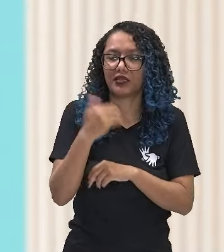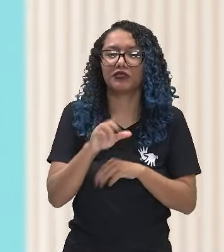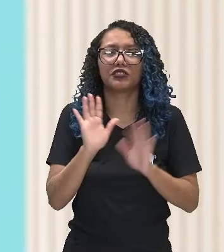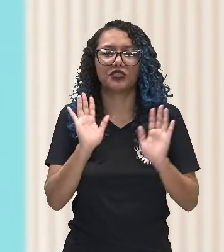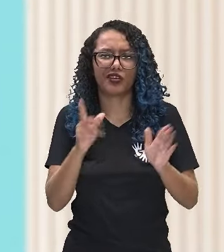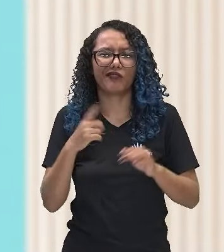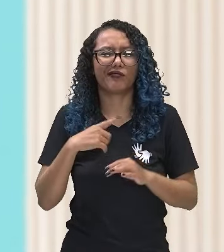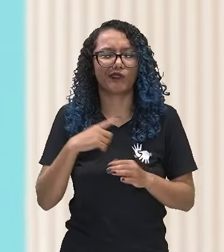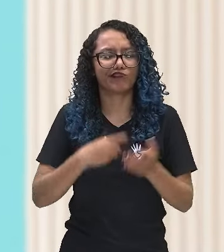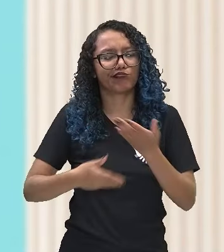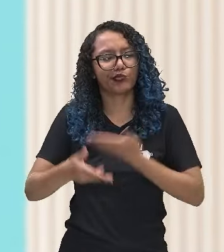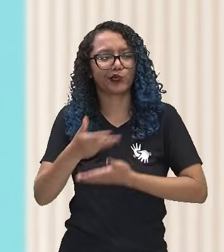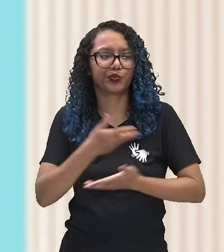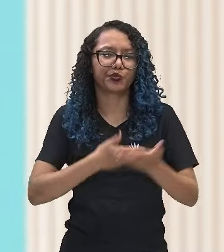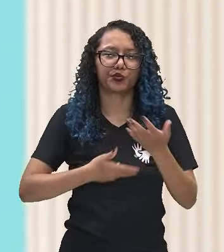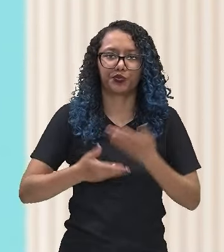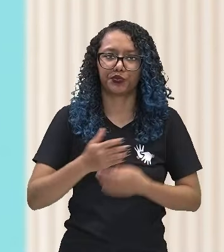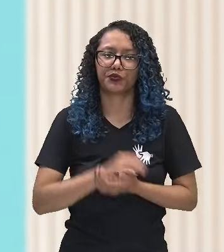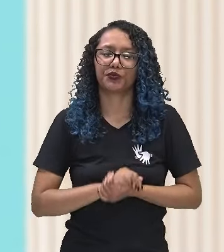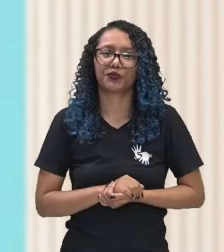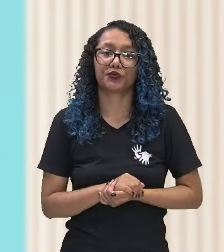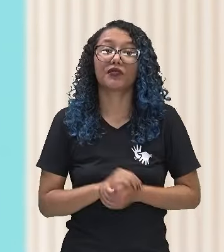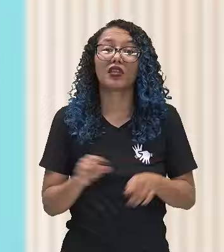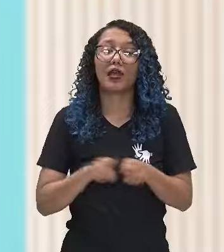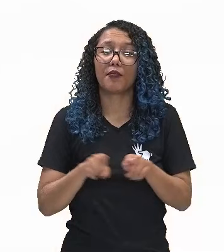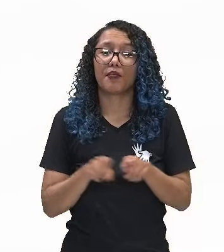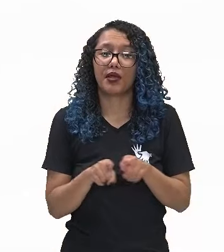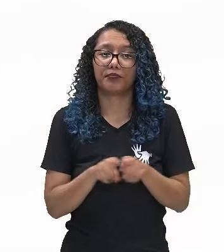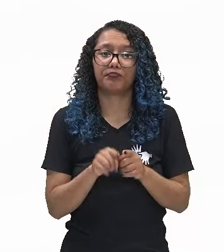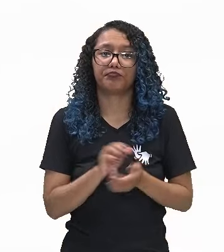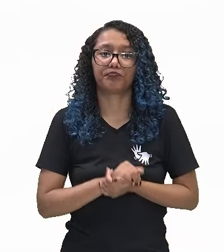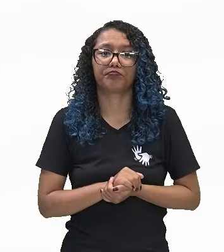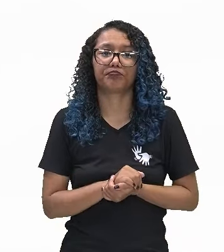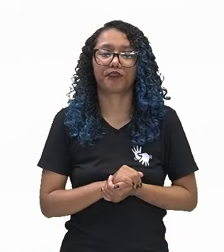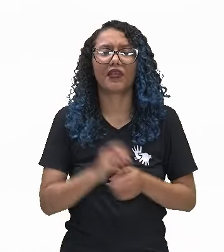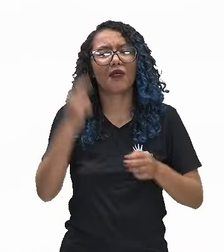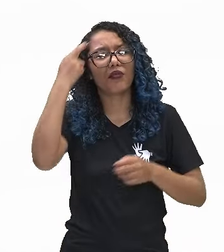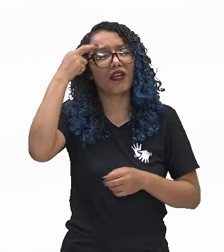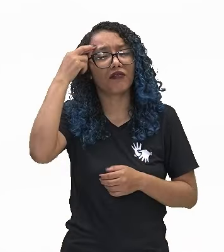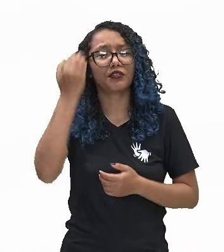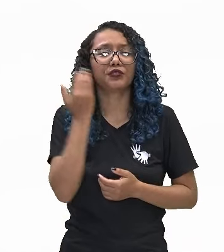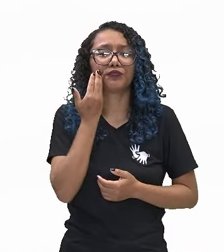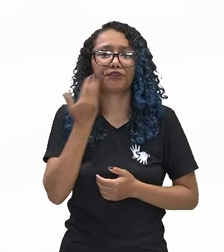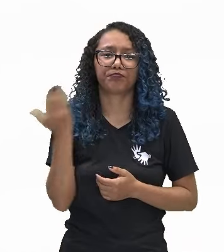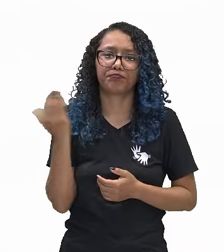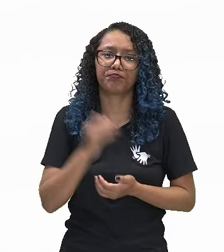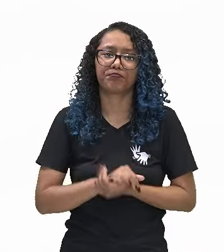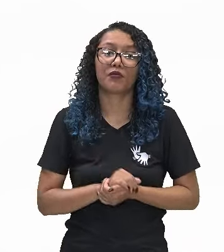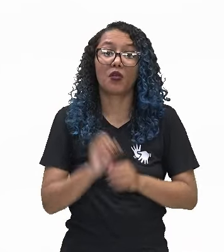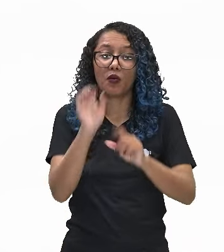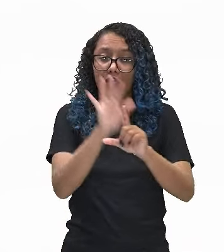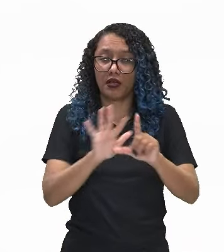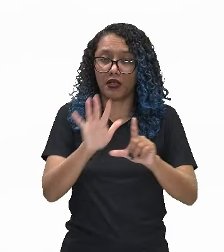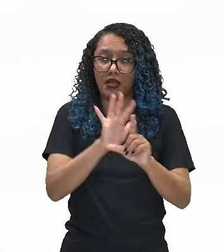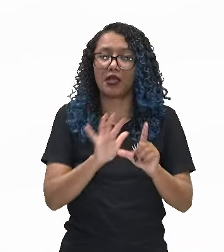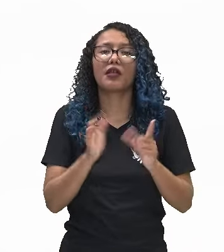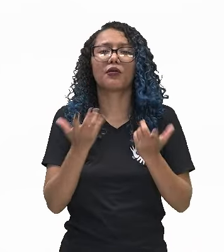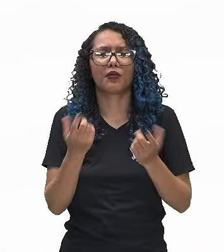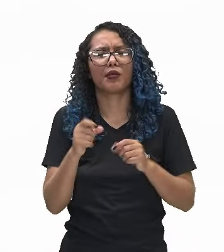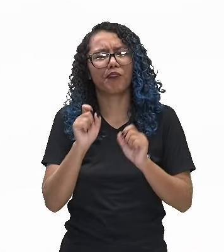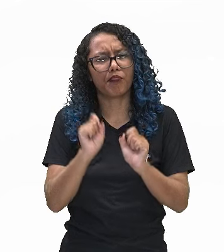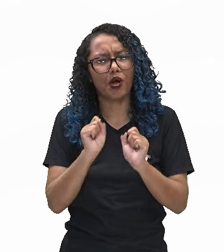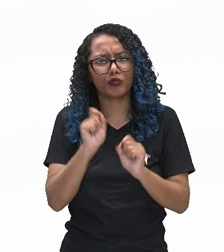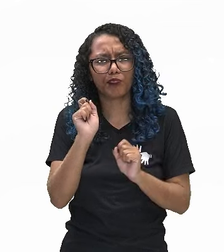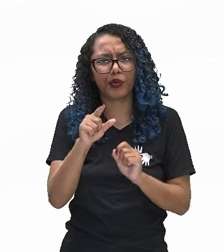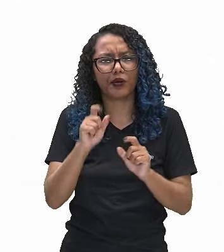Aí, como uma reflexão, eu trouxe para vocês um QR Code que gera o acesso a uma música chamada